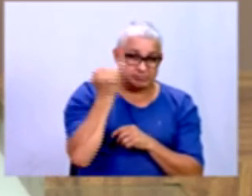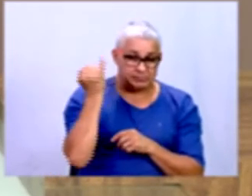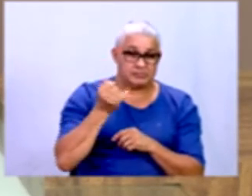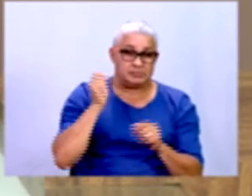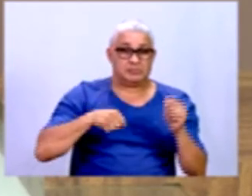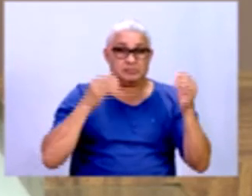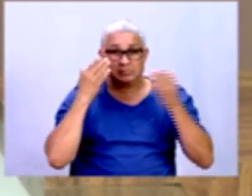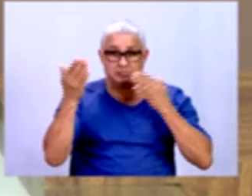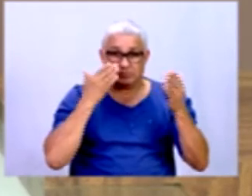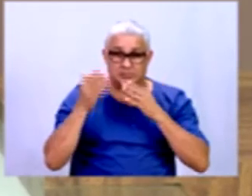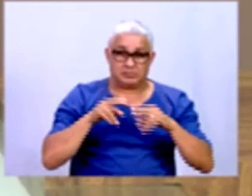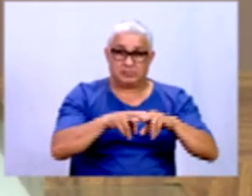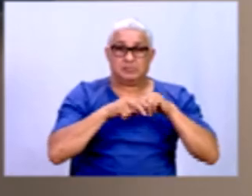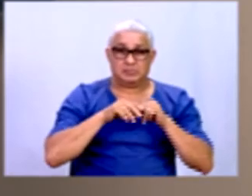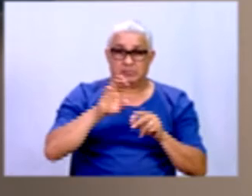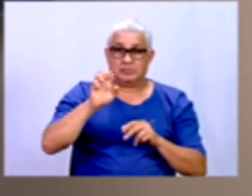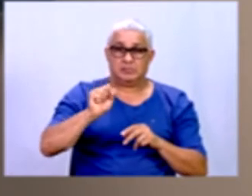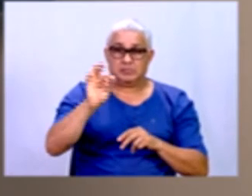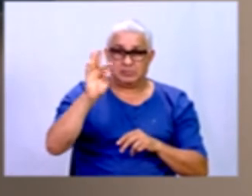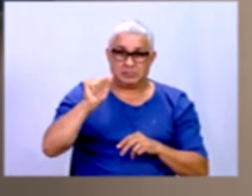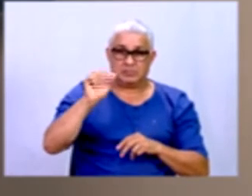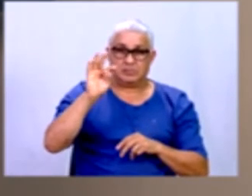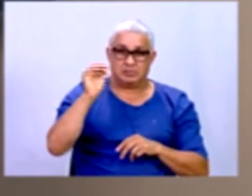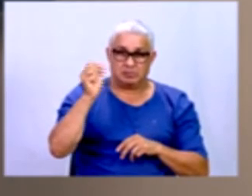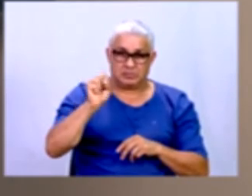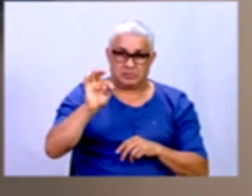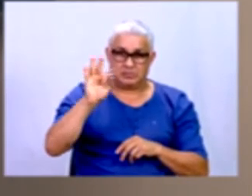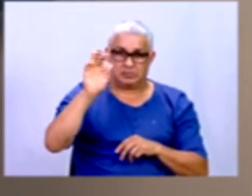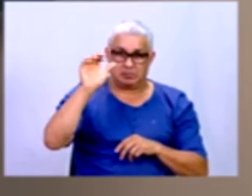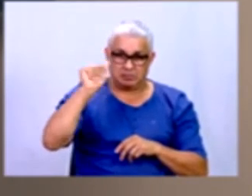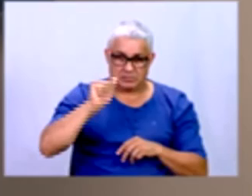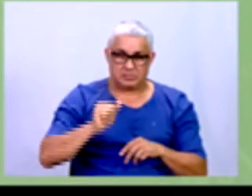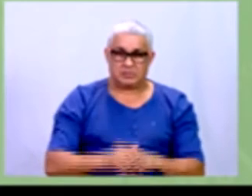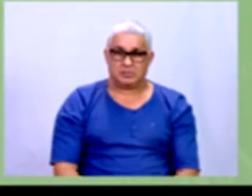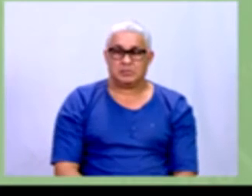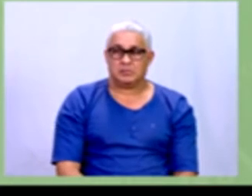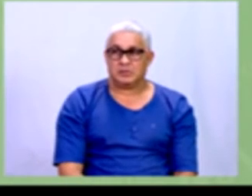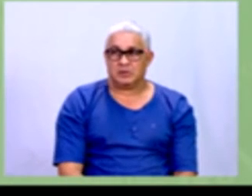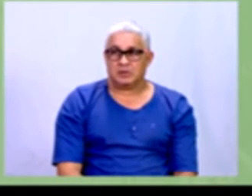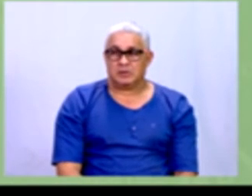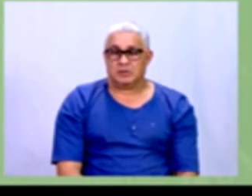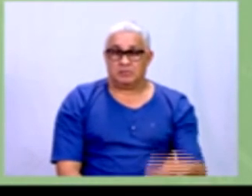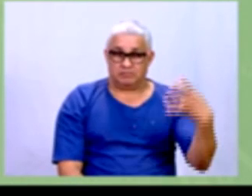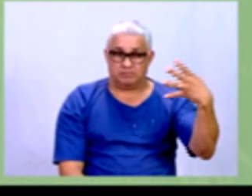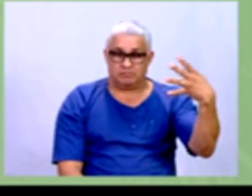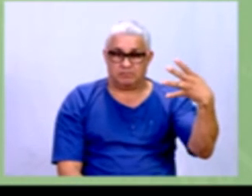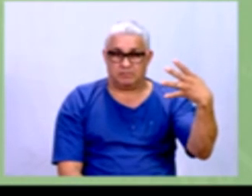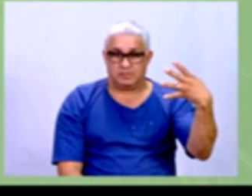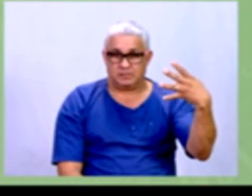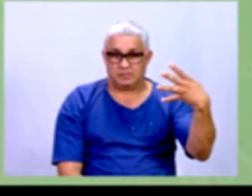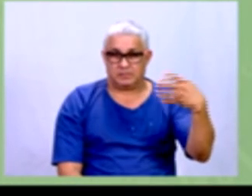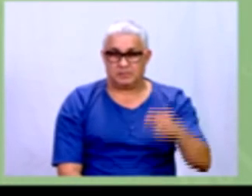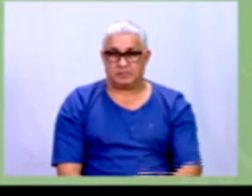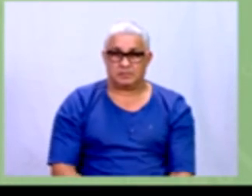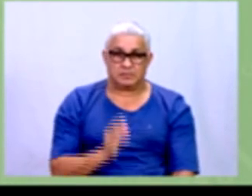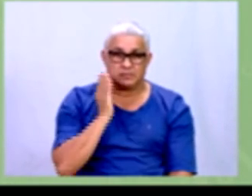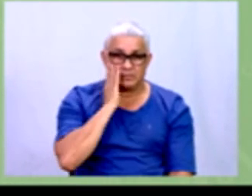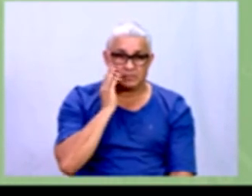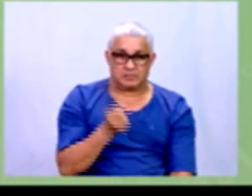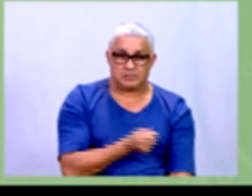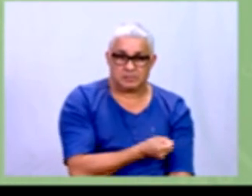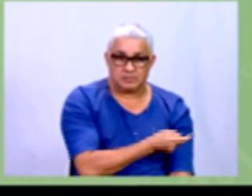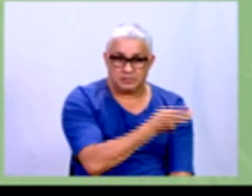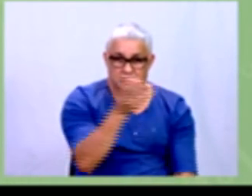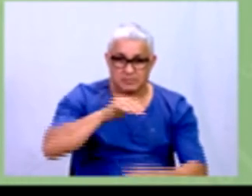ser analisados através da estatística. Exatamente. É isso aí. Questão 4, pessoal. Sabe-se que a quantidade